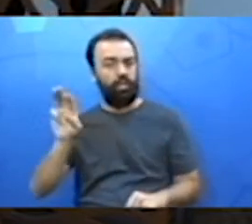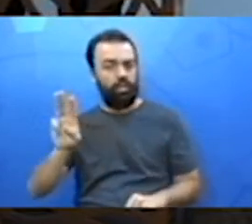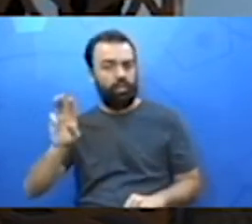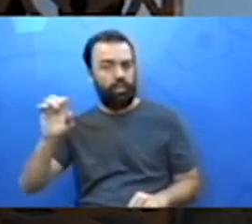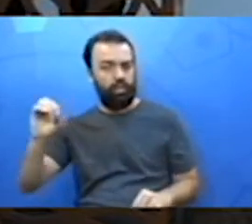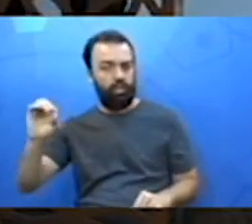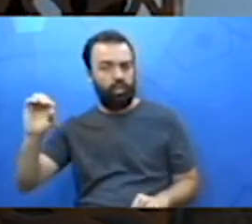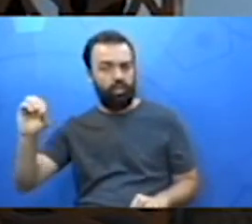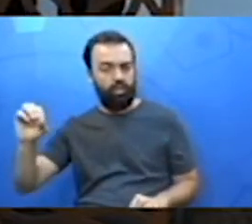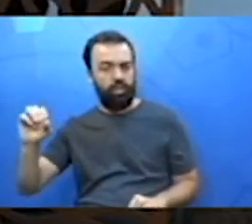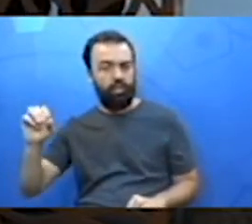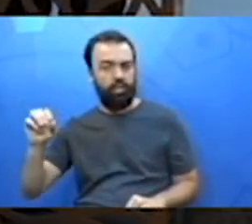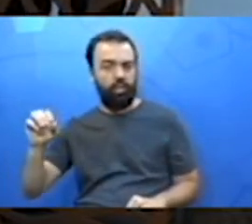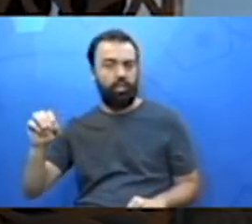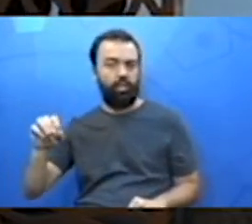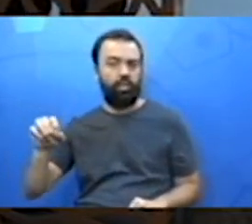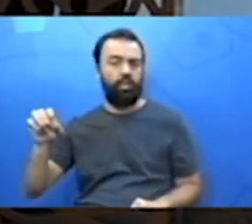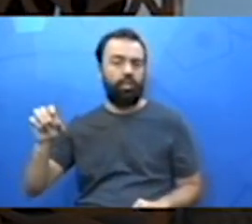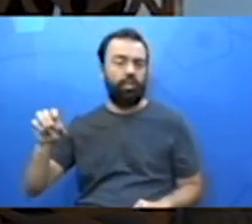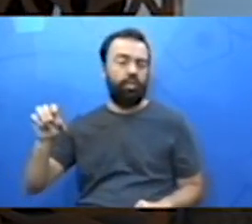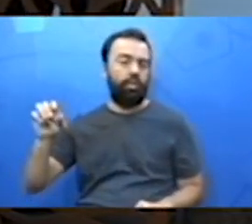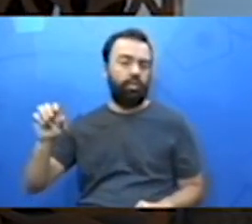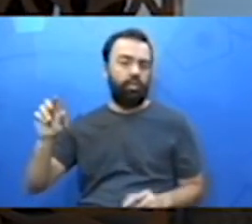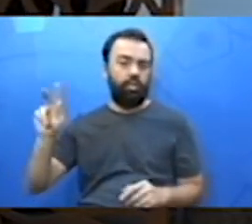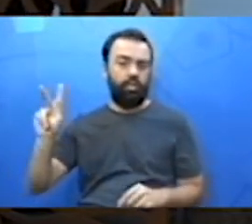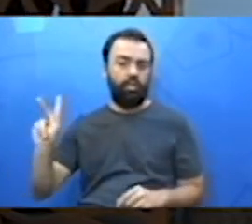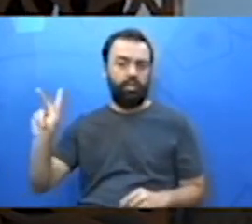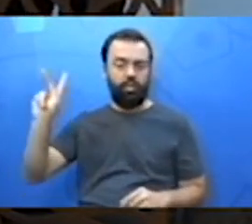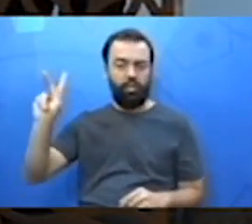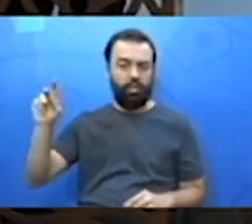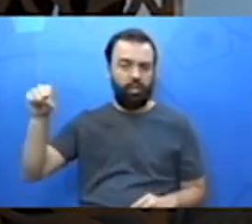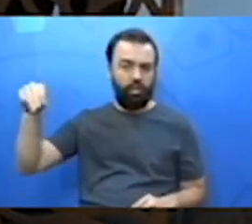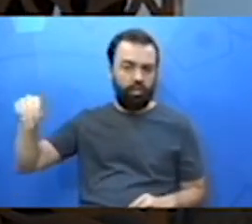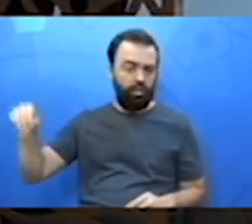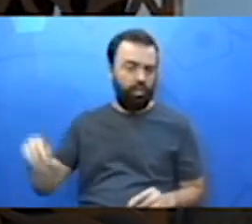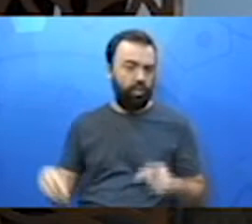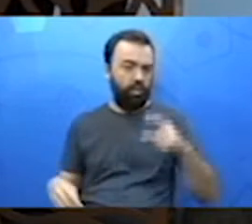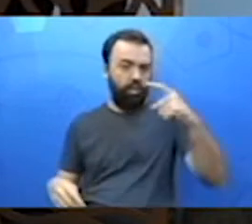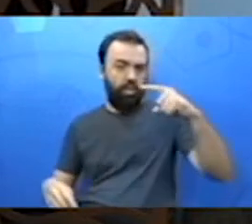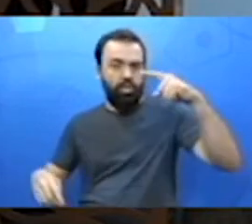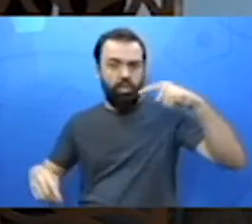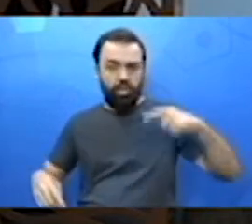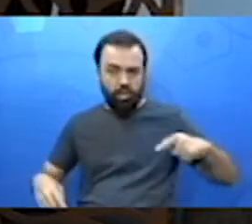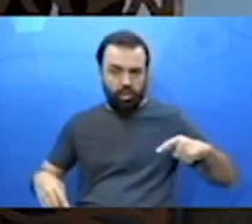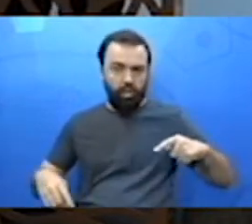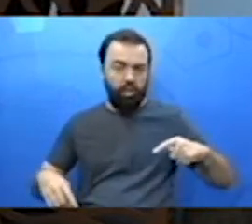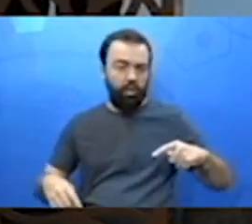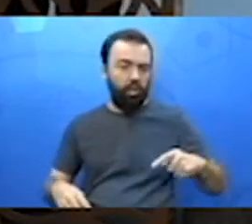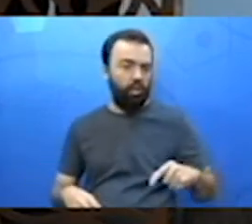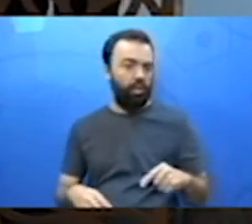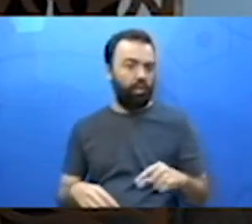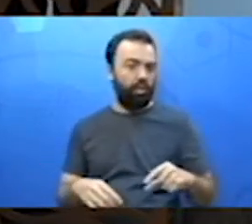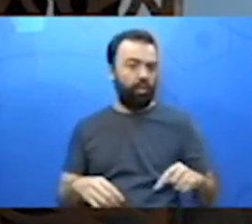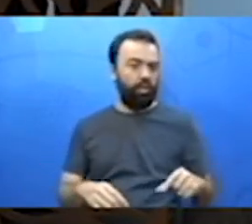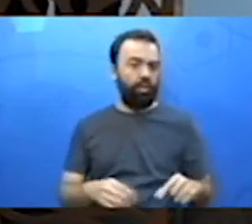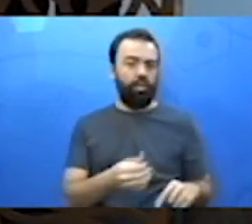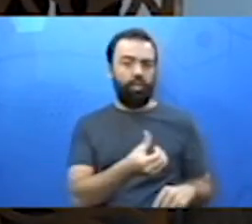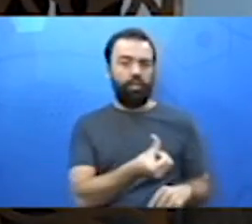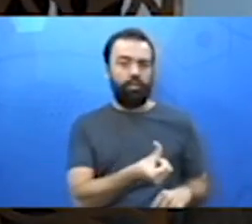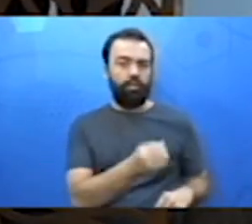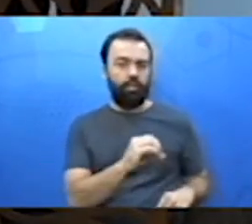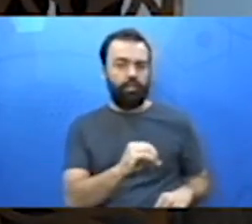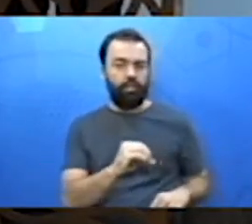300 litros de gasolina para 60, vai aumentar o quilômetro. Olha lá, 600